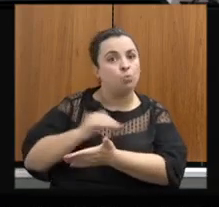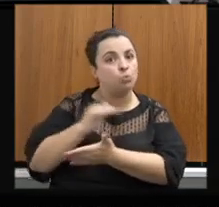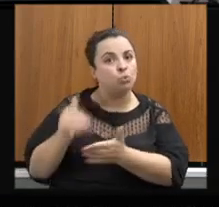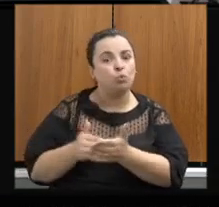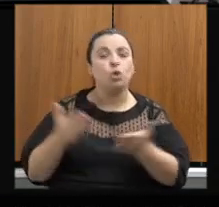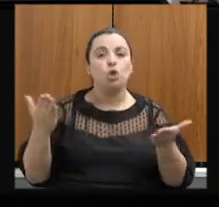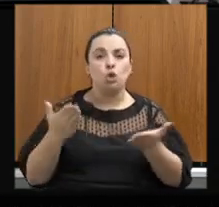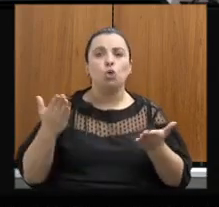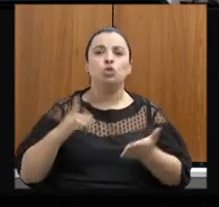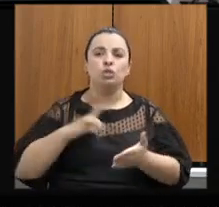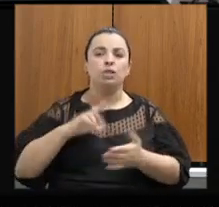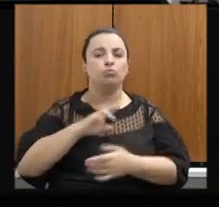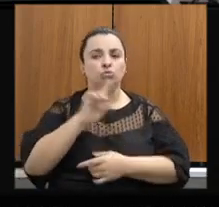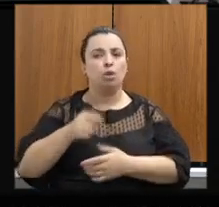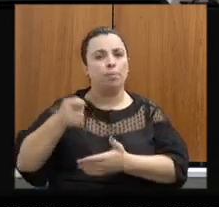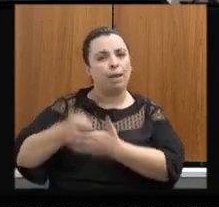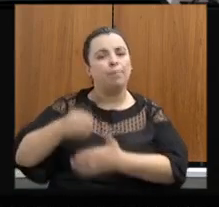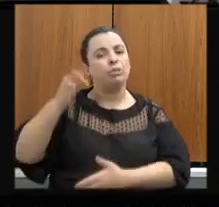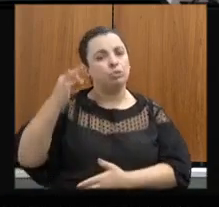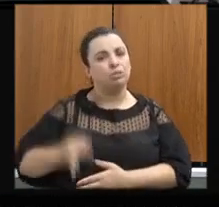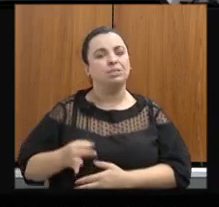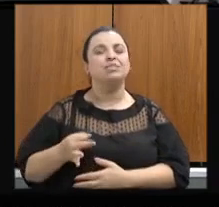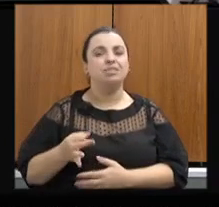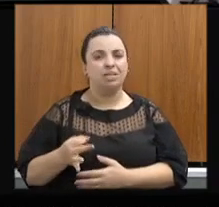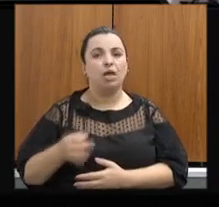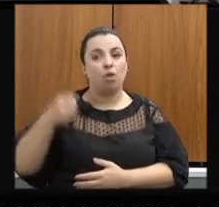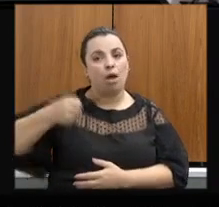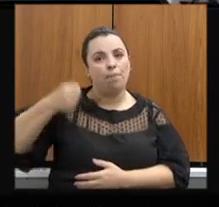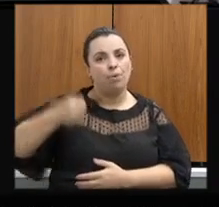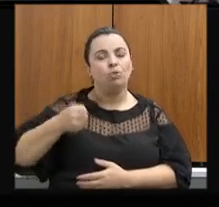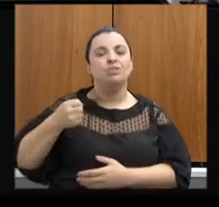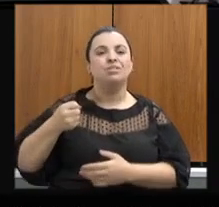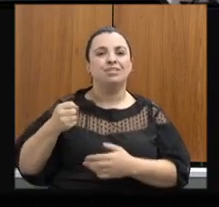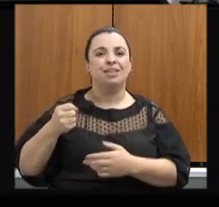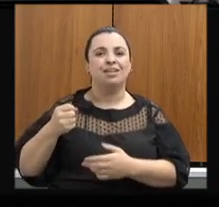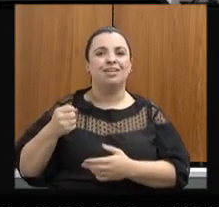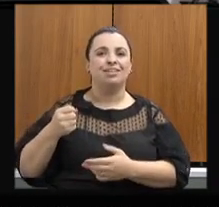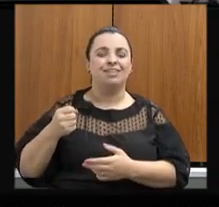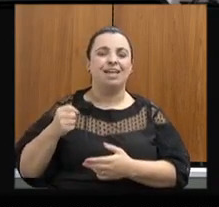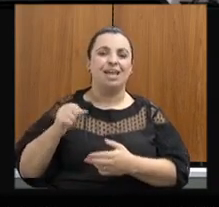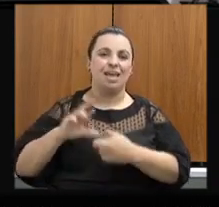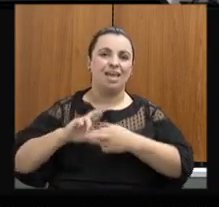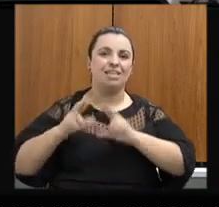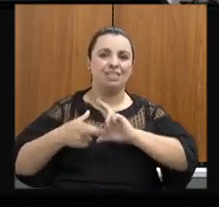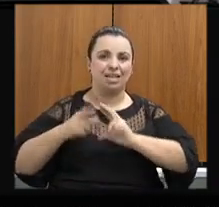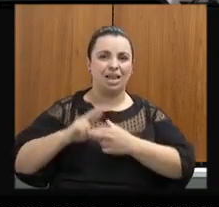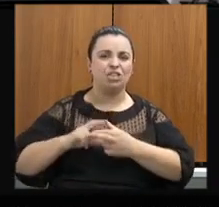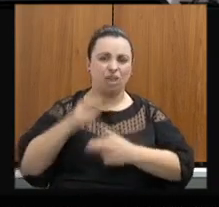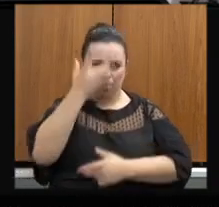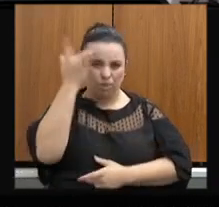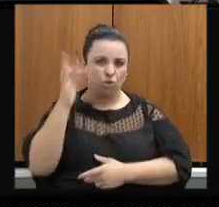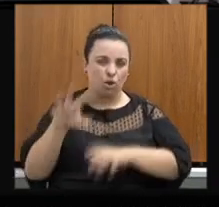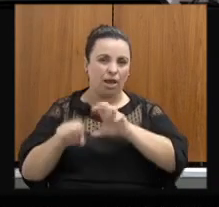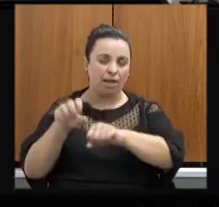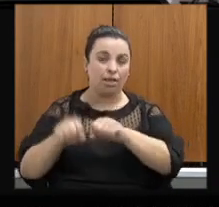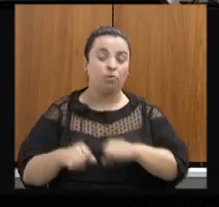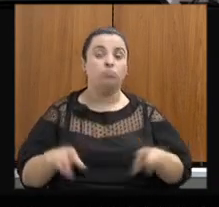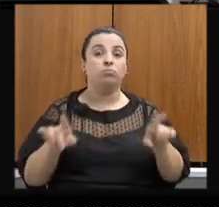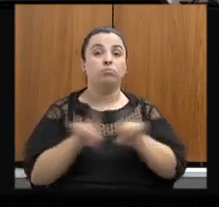em dia com o repasse de Bolsa Reciclagem aos catadores. Além disso, nós cadastramos mais 21